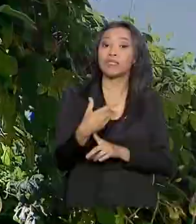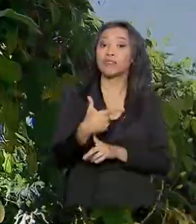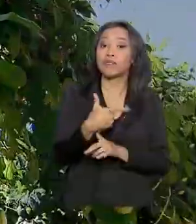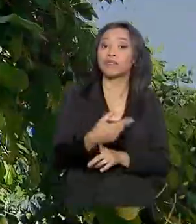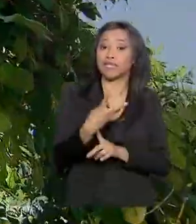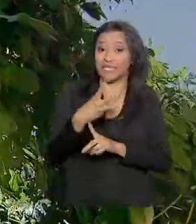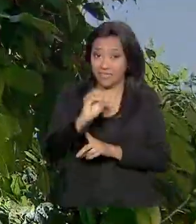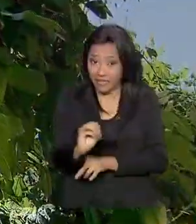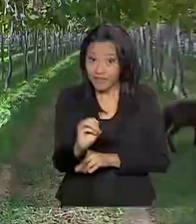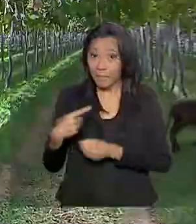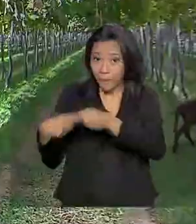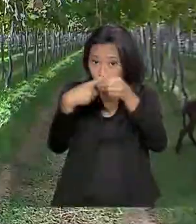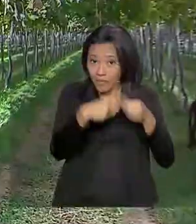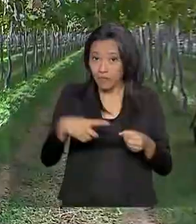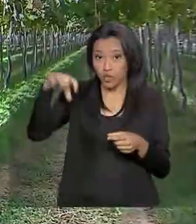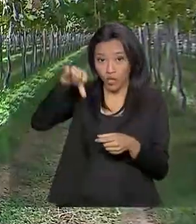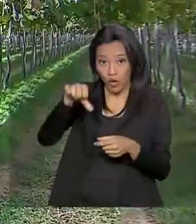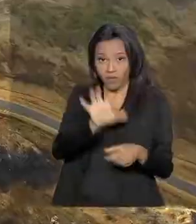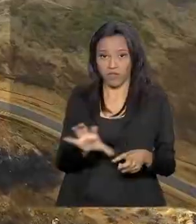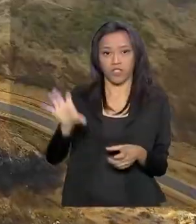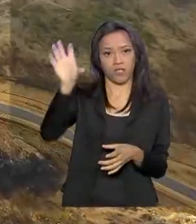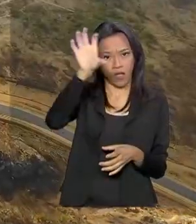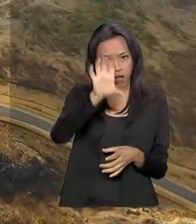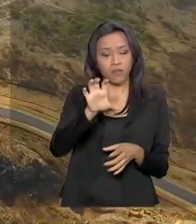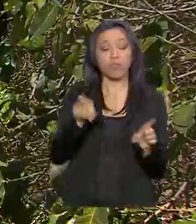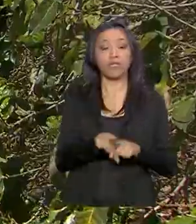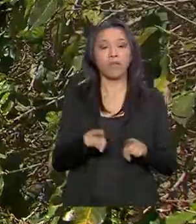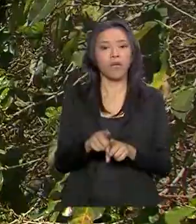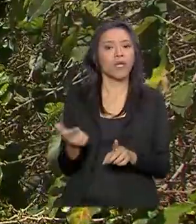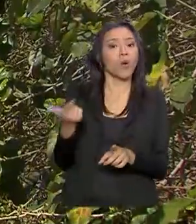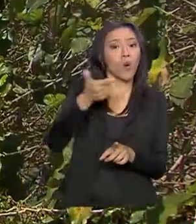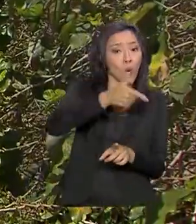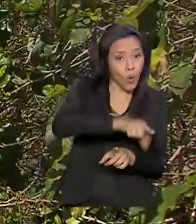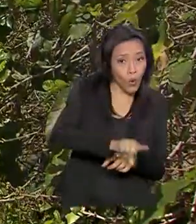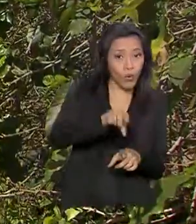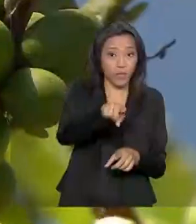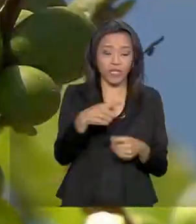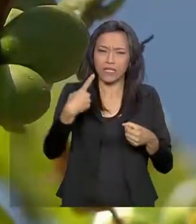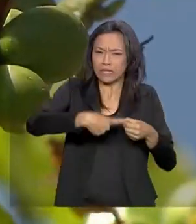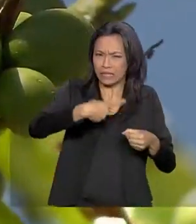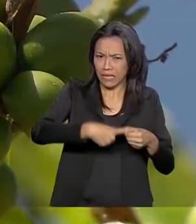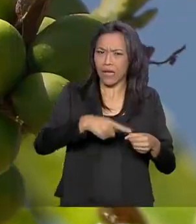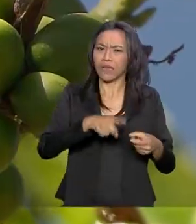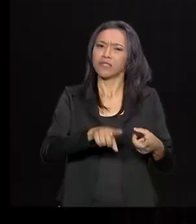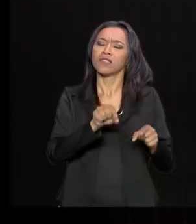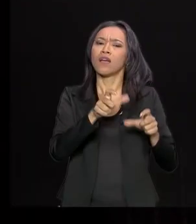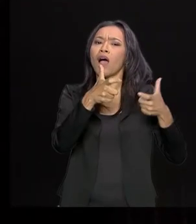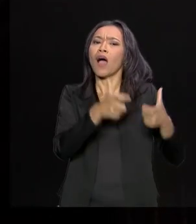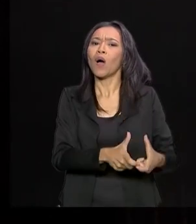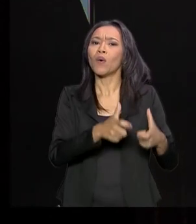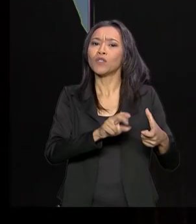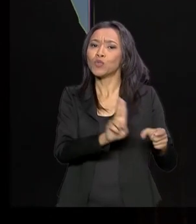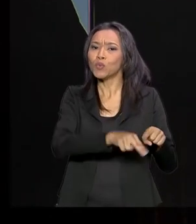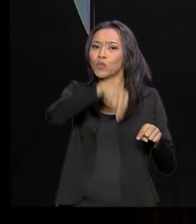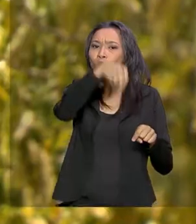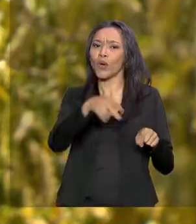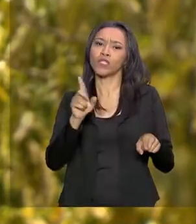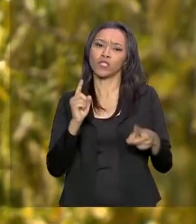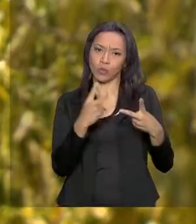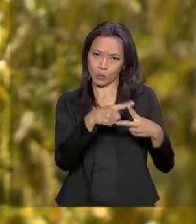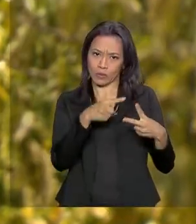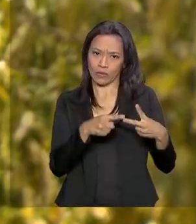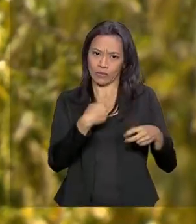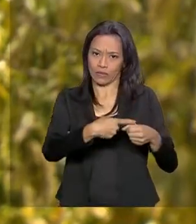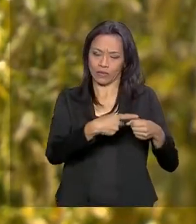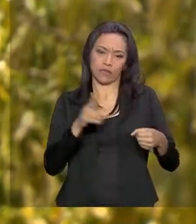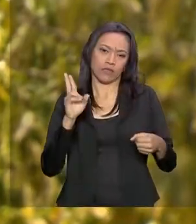estados da região Nordeste e de outras áreas do semiárido, como as cidades de Januária e Salinas, no norte de Minas Gerais. Para